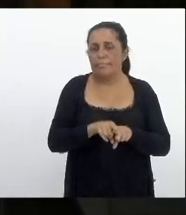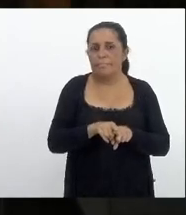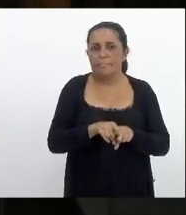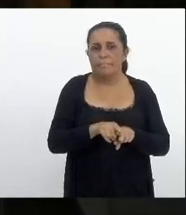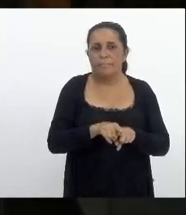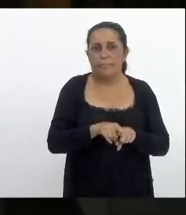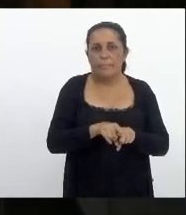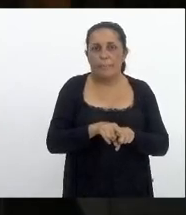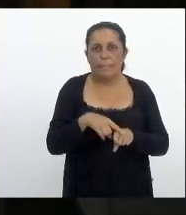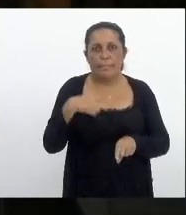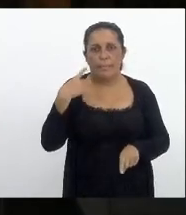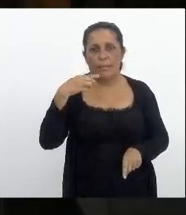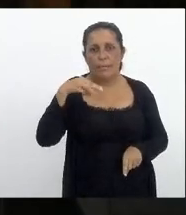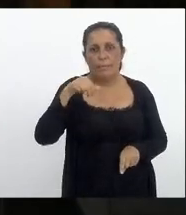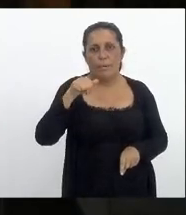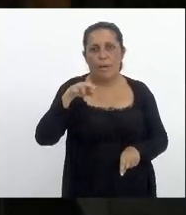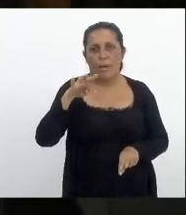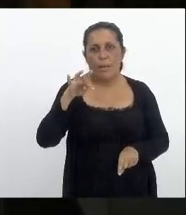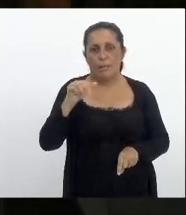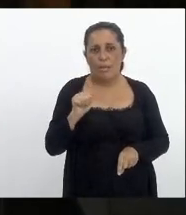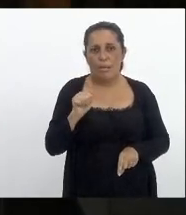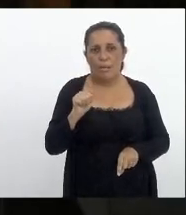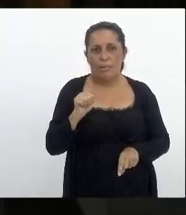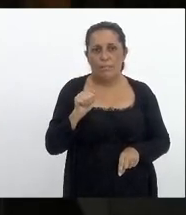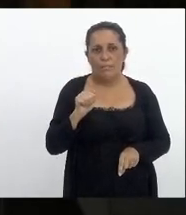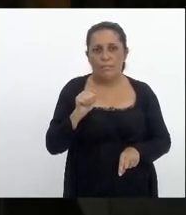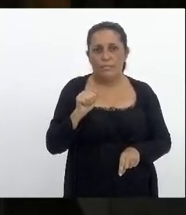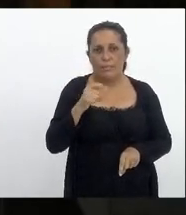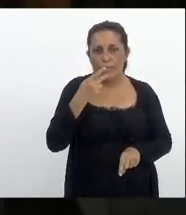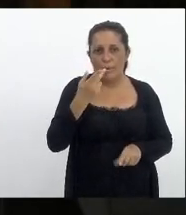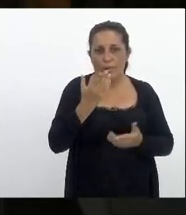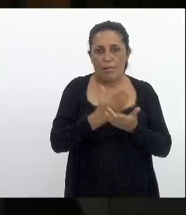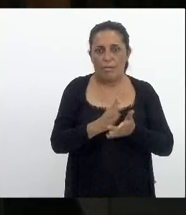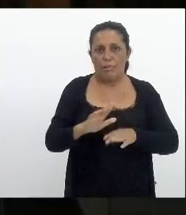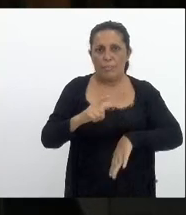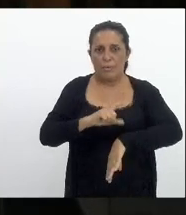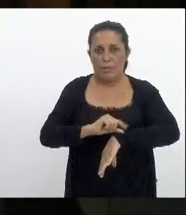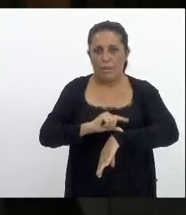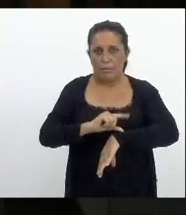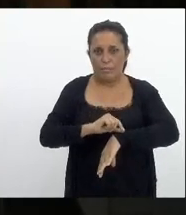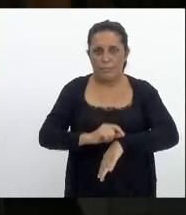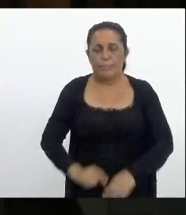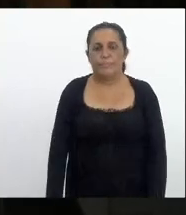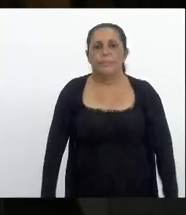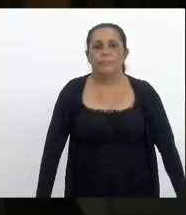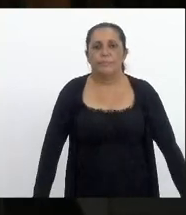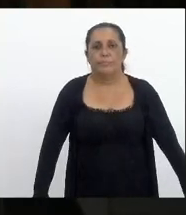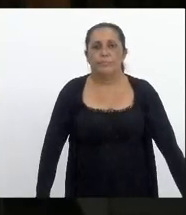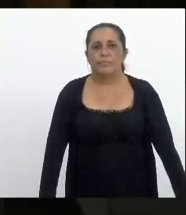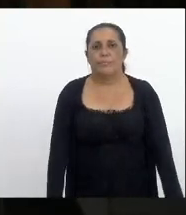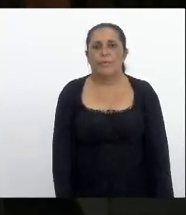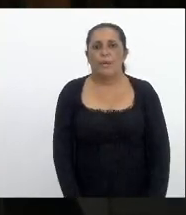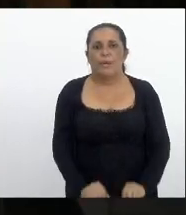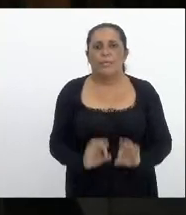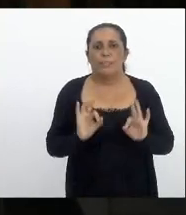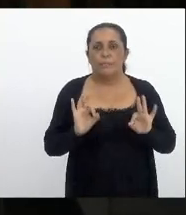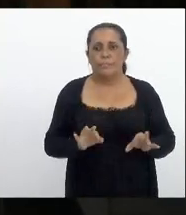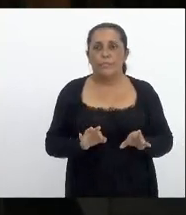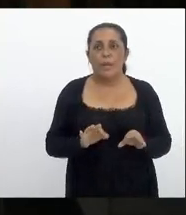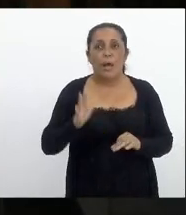deputada Marta Rocha já está aqui puxando minha orelha que meu tempo acabou e é justo que ela faça isso eu